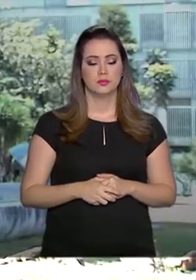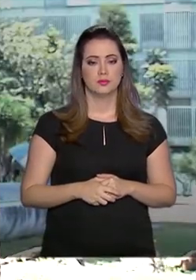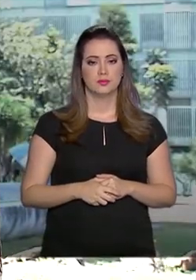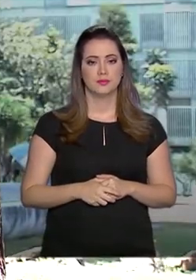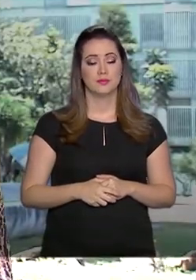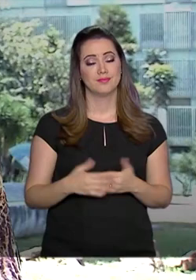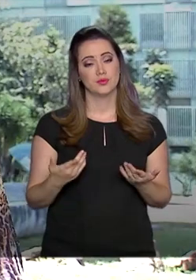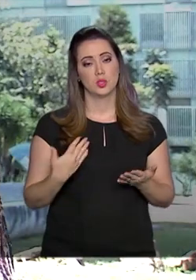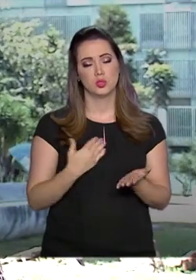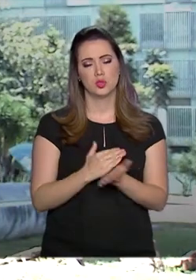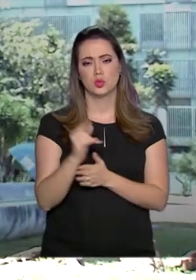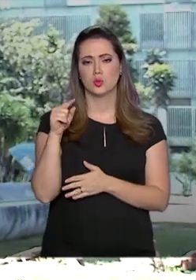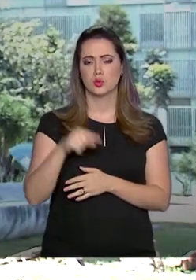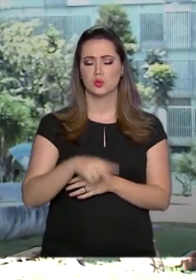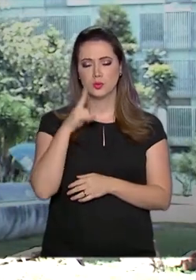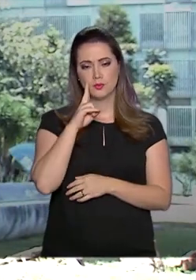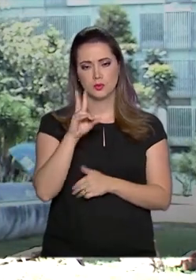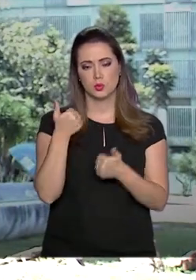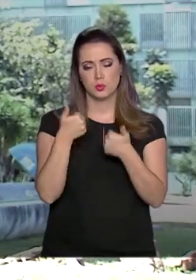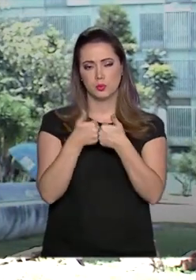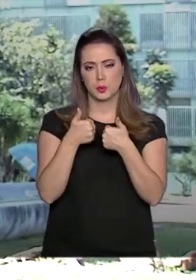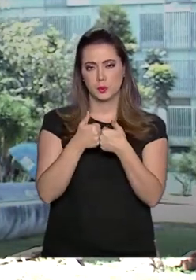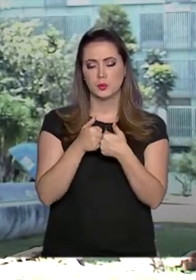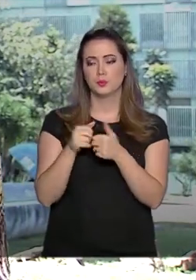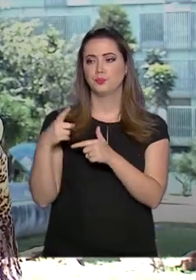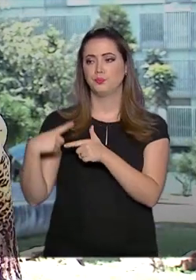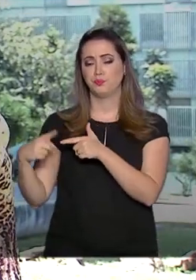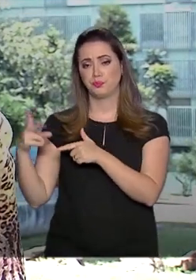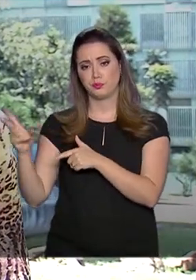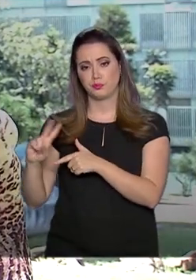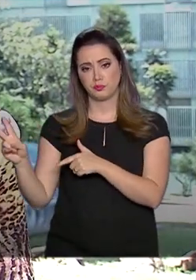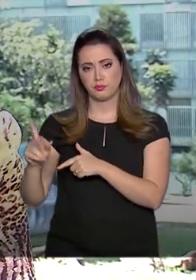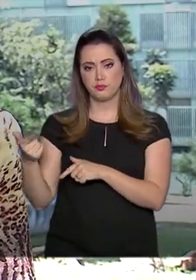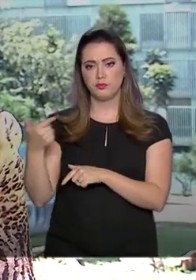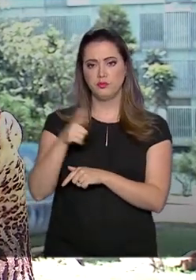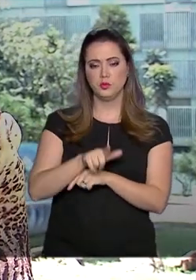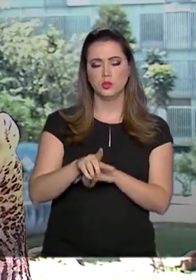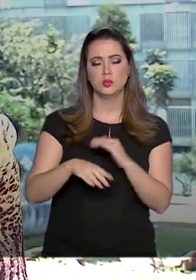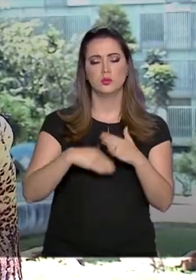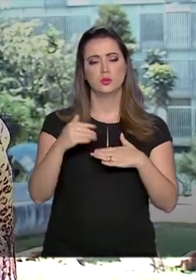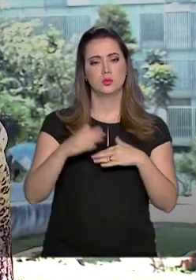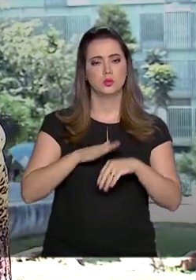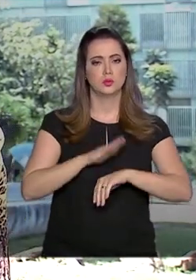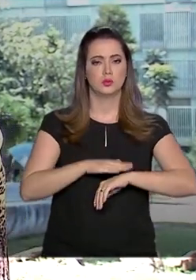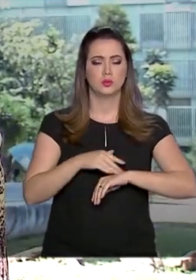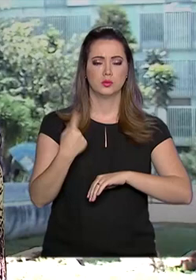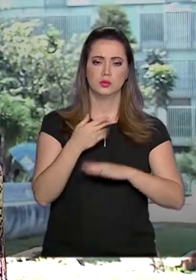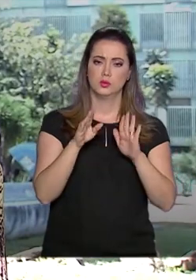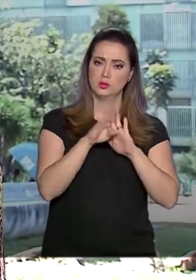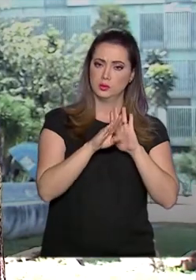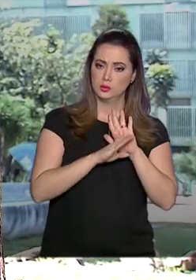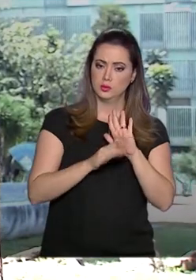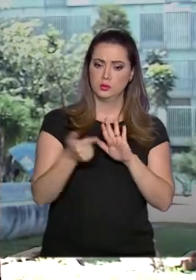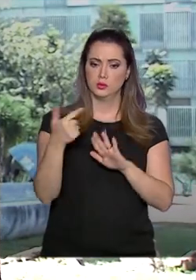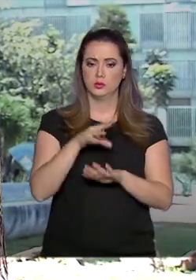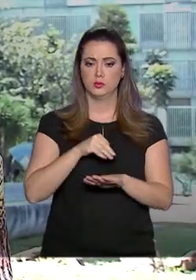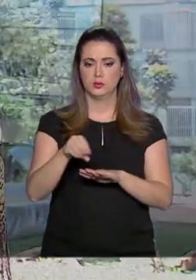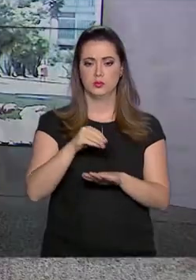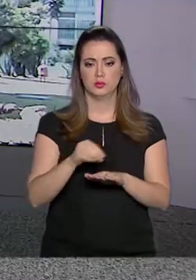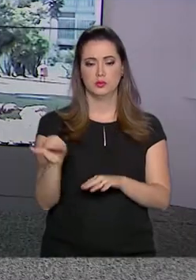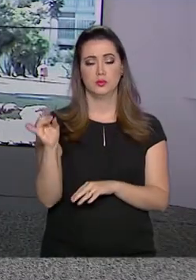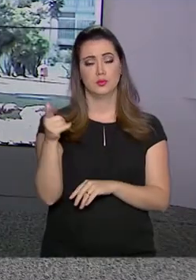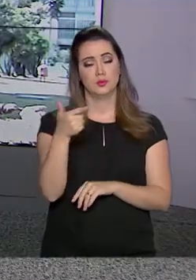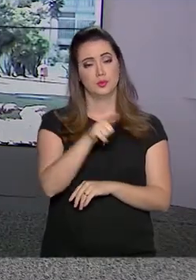Carla, e a gente continua acompanhando essa situação na Venezuela e eu volto a qualquer momento na nossa programação com outras informações.